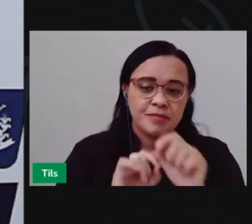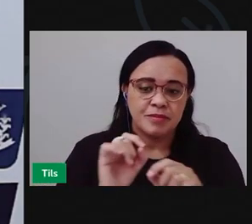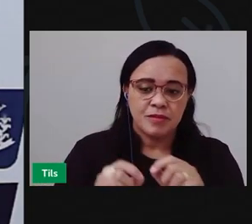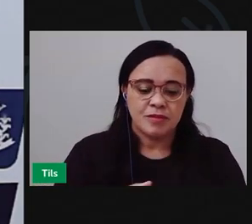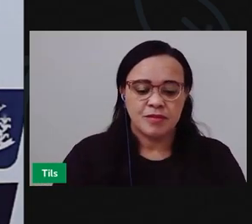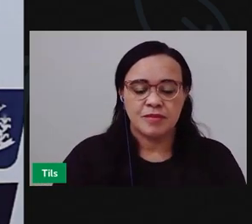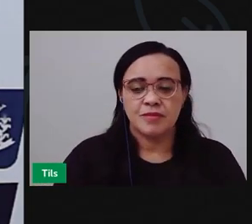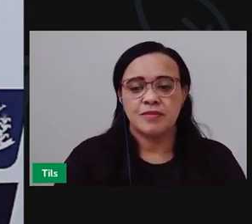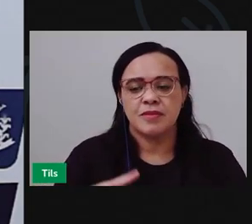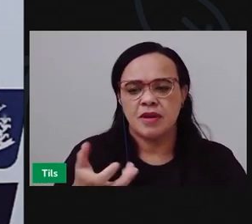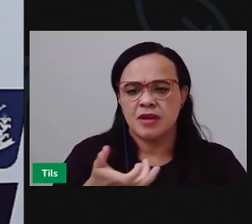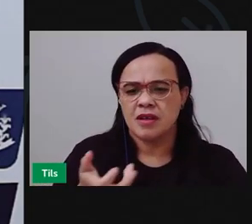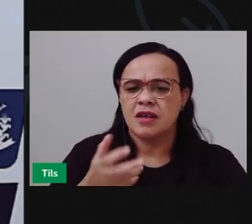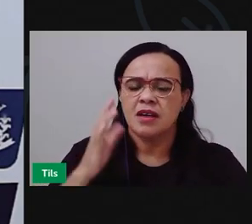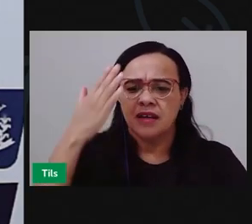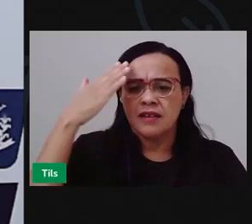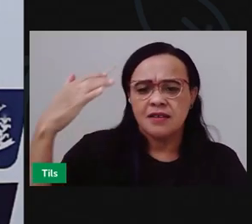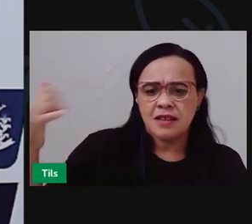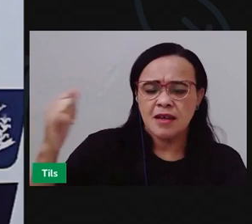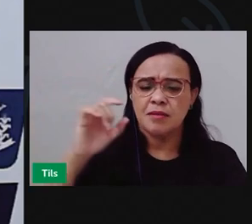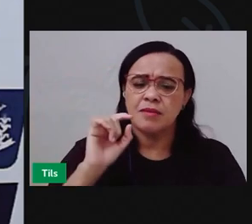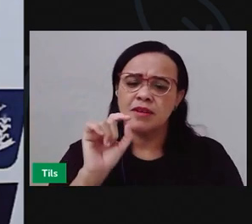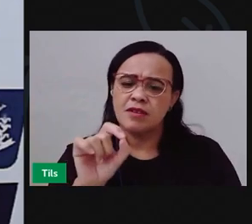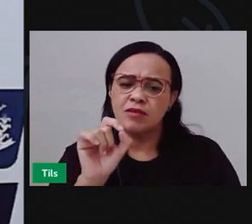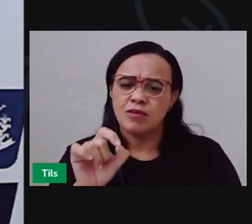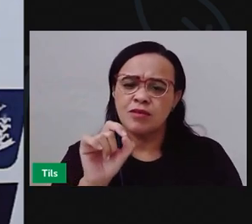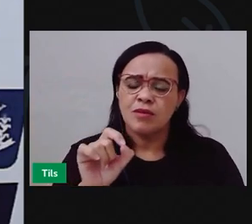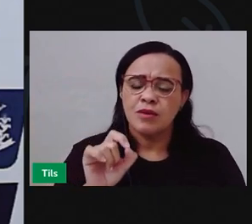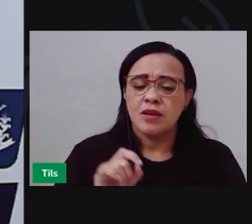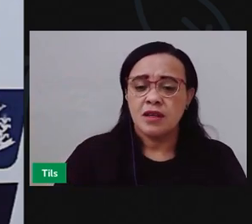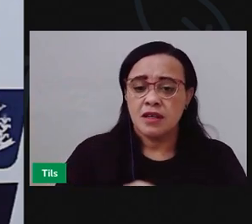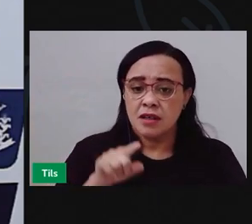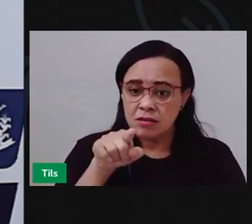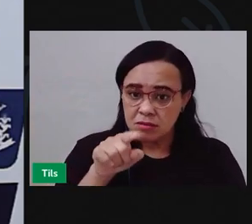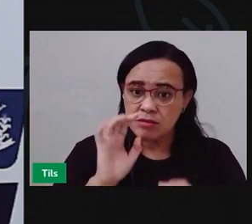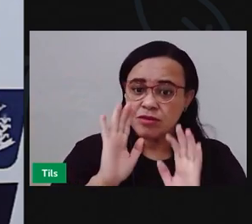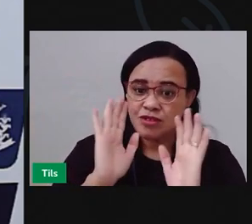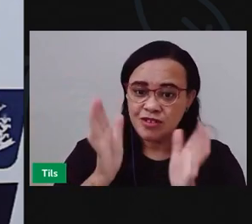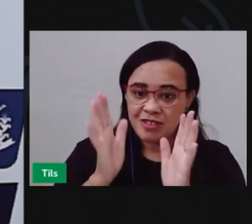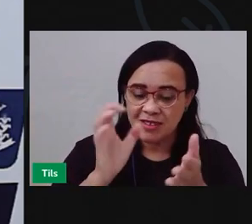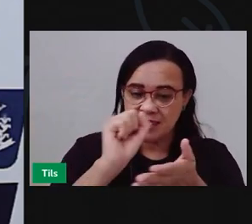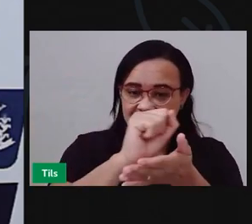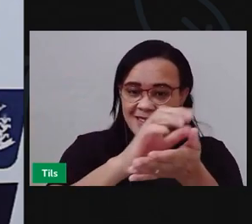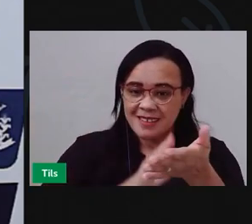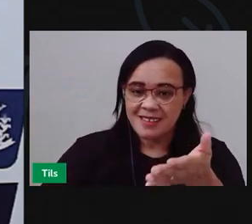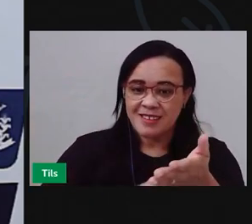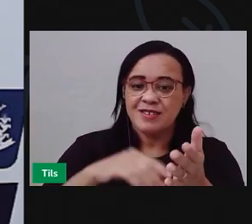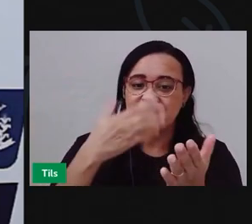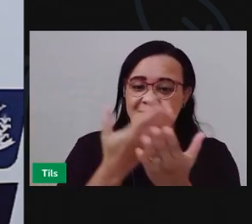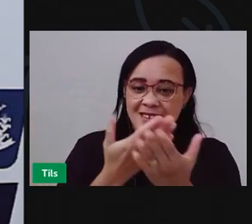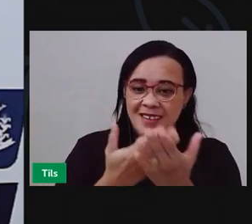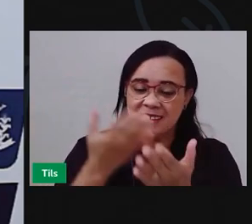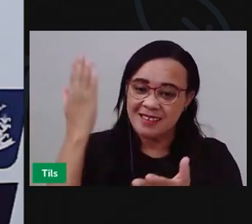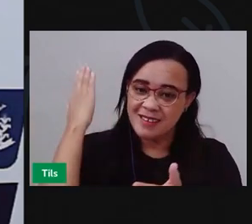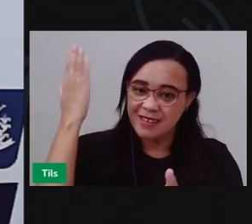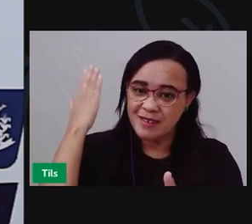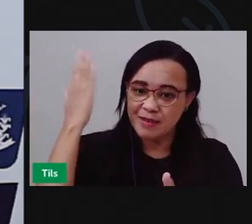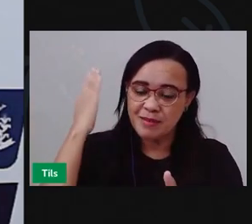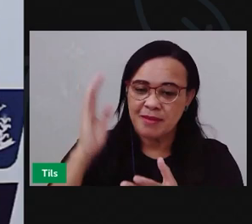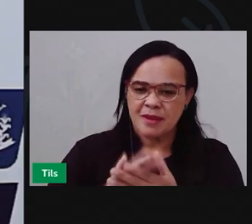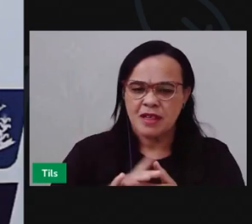quero saber de vocês, se vocês conseguiram fazer as atividades da última aula, se tiveram